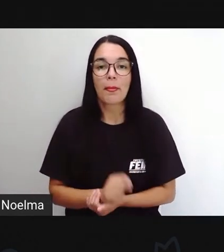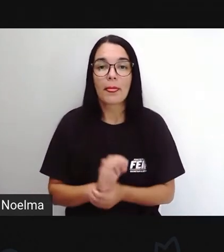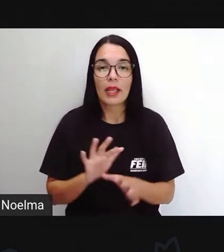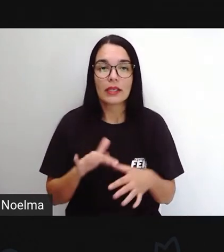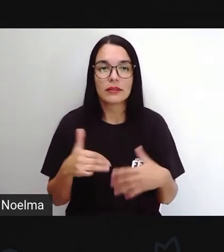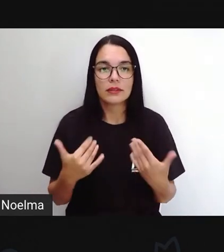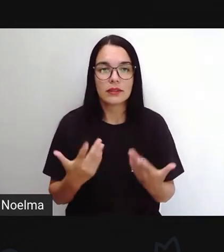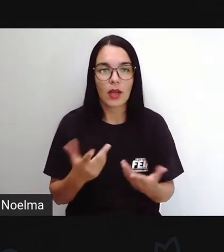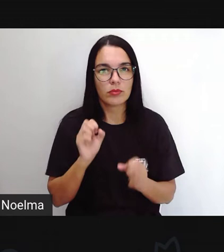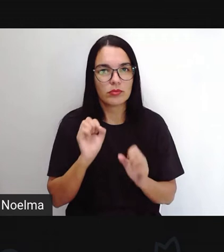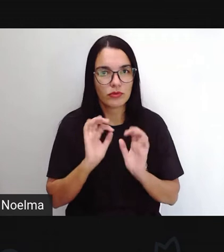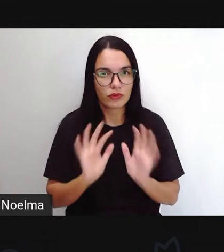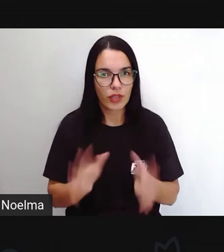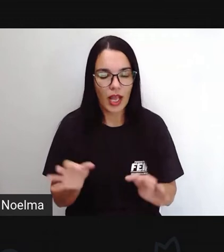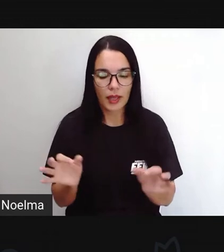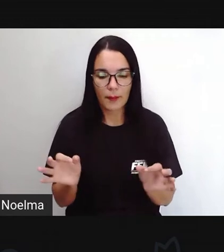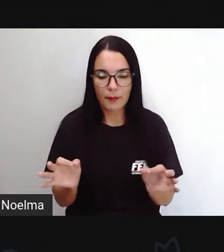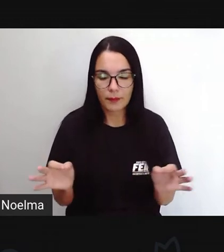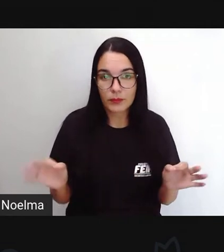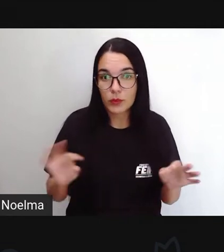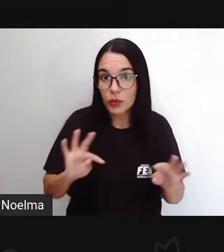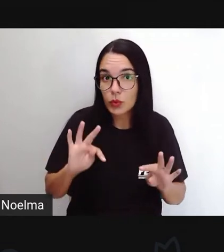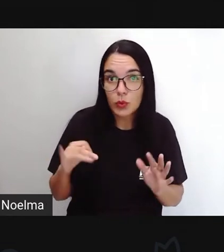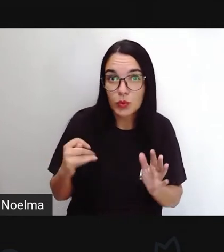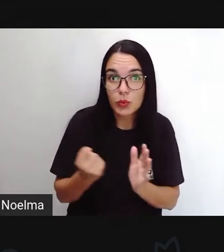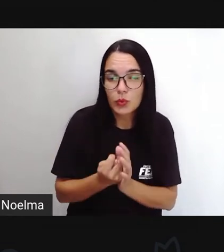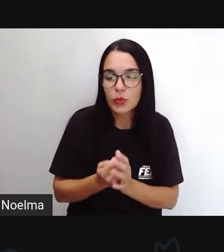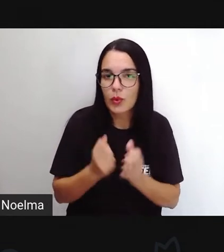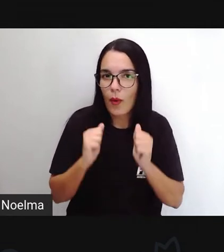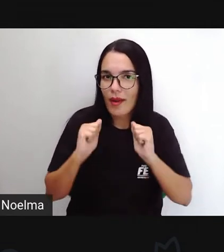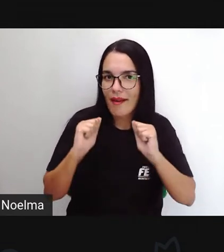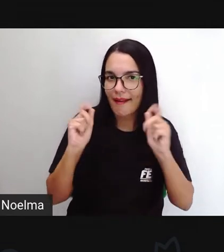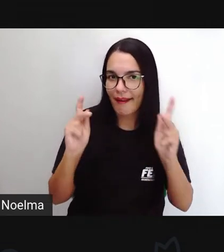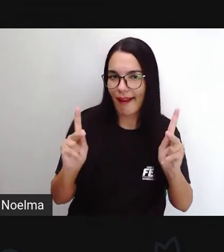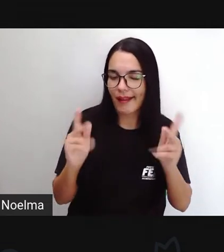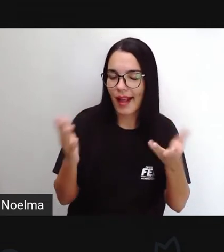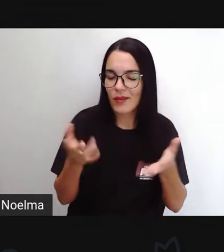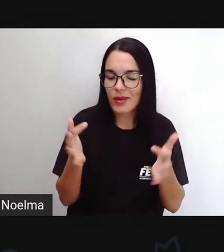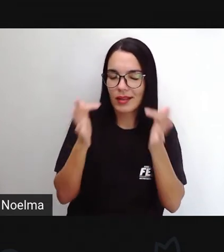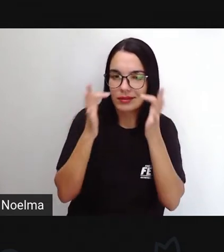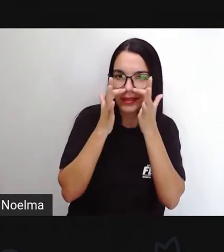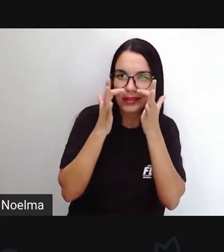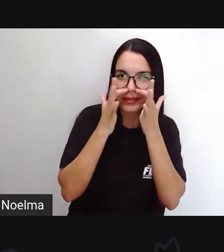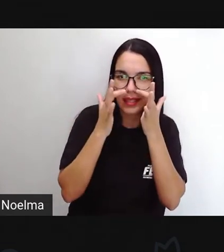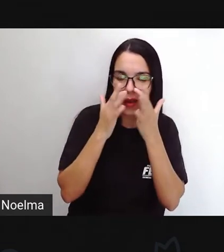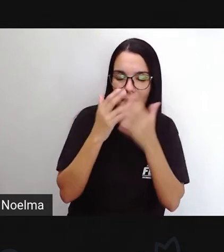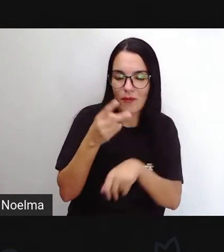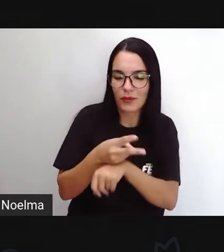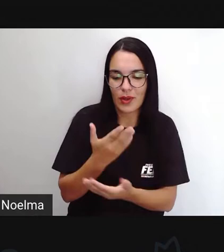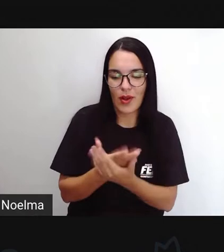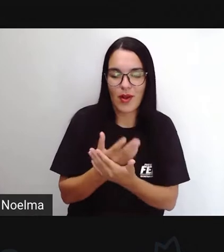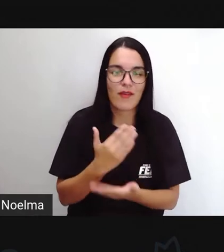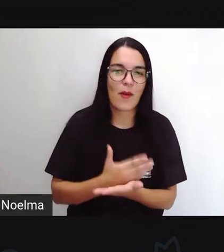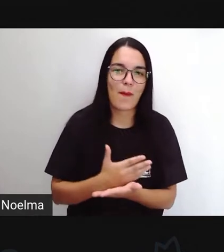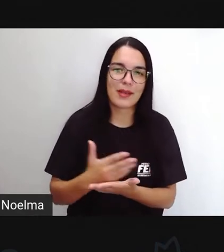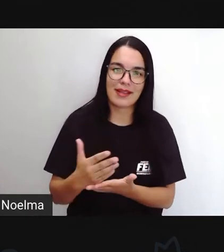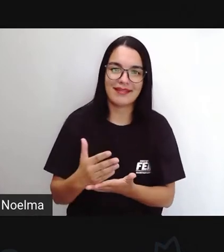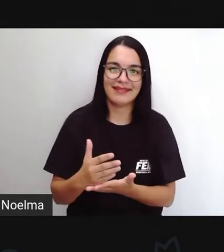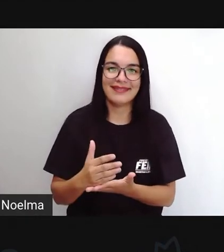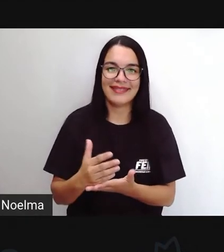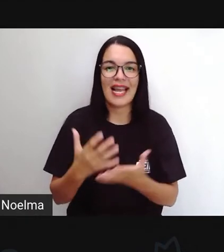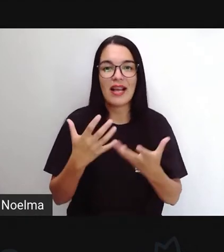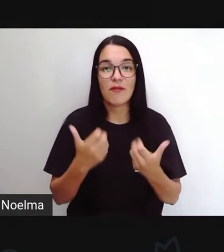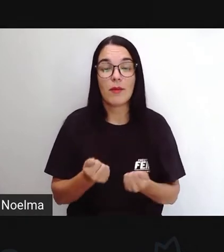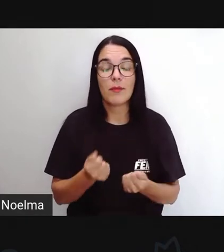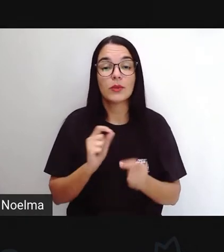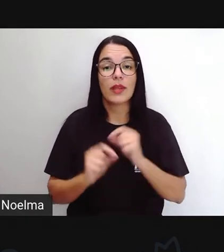só, material em mãos e toda a atenção voltada para este momento, porque a nossa videoaula vai começar. E nós vamos